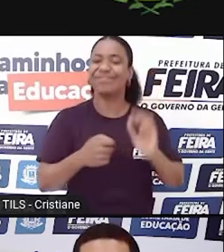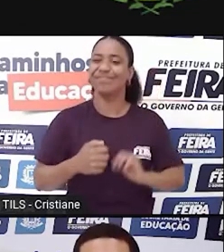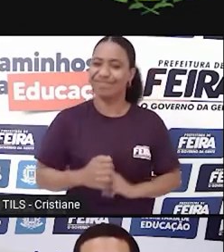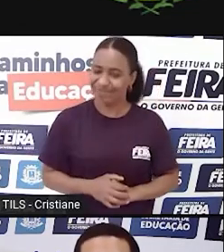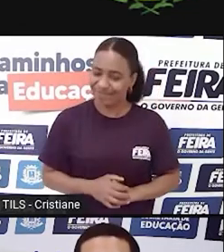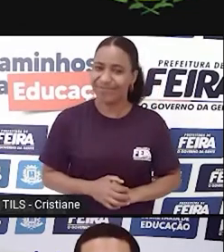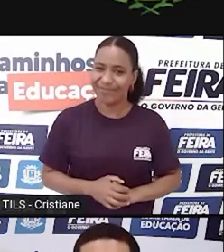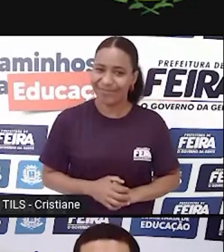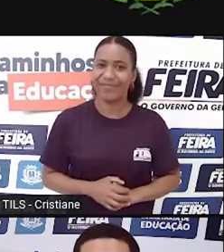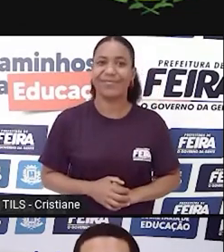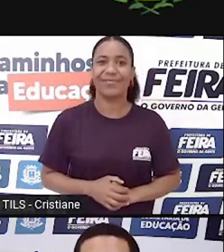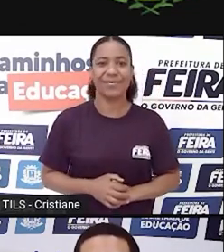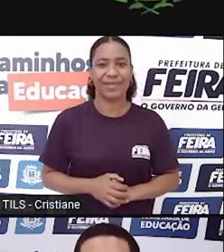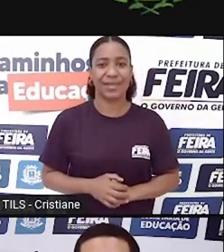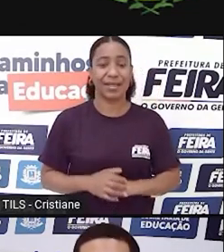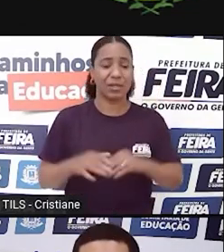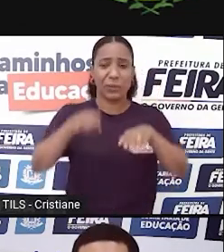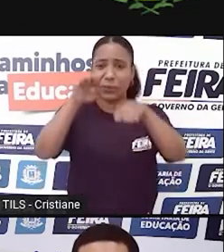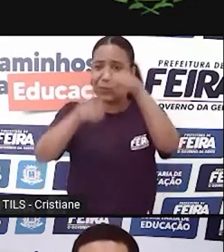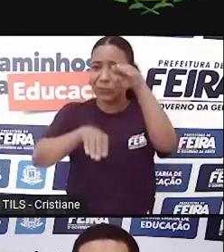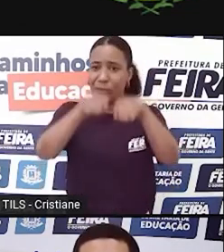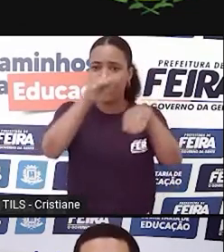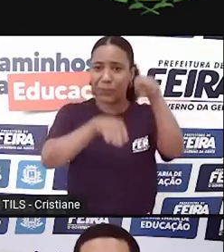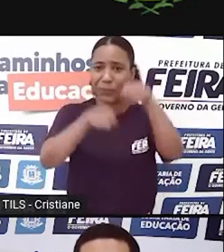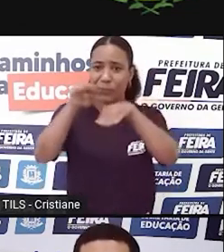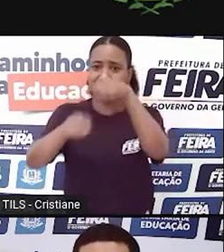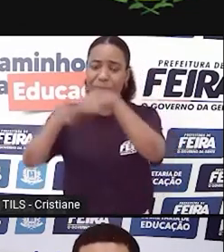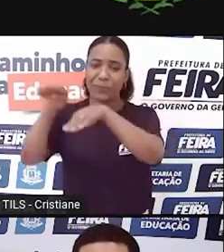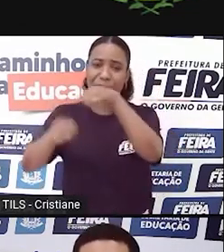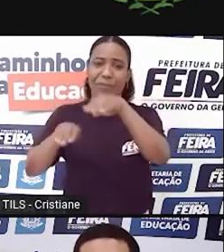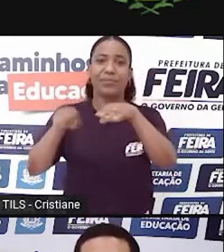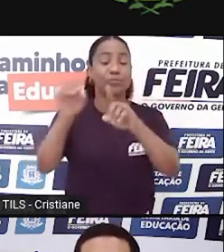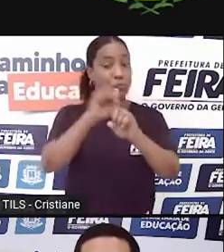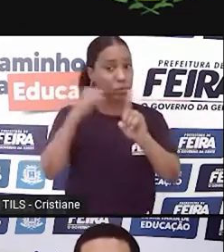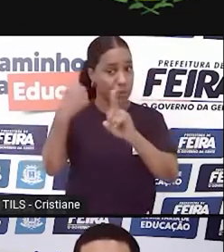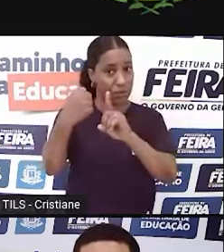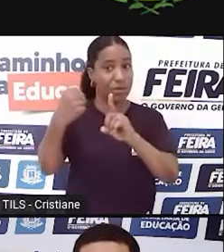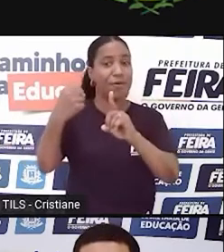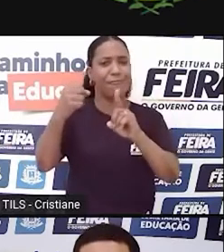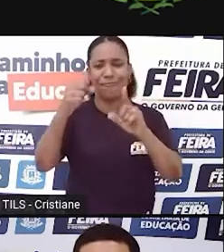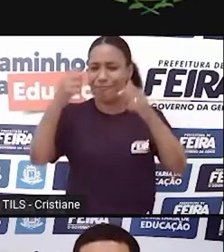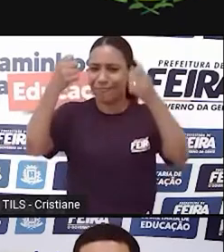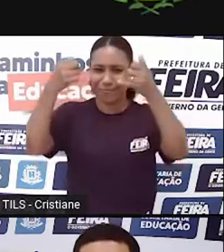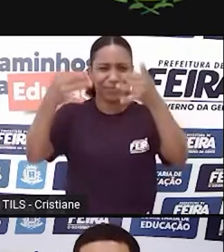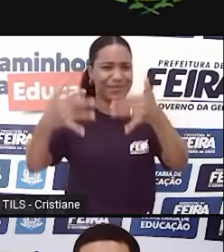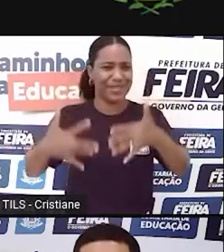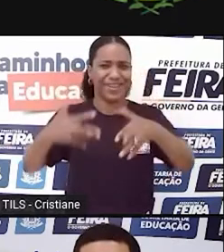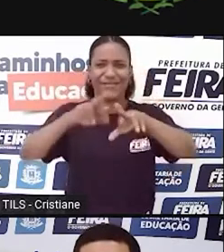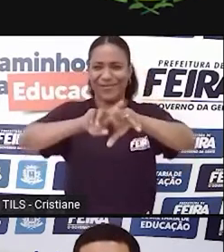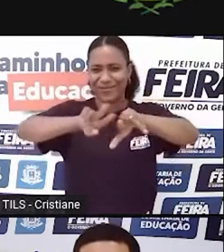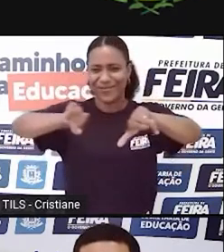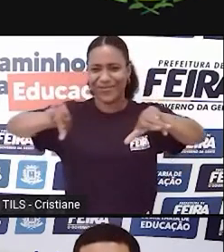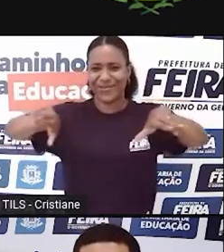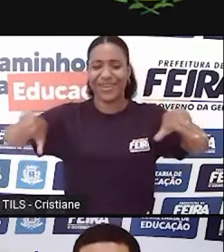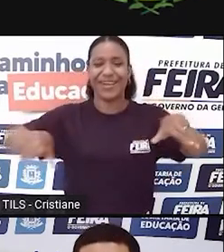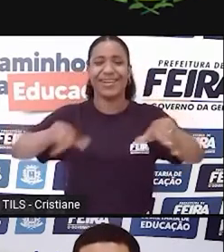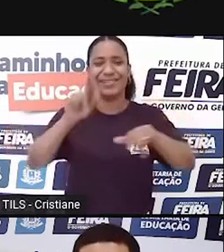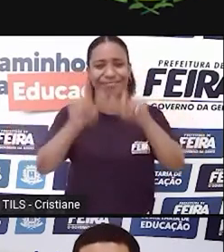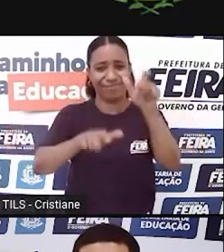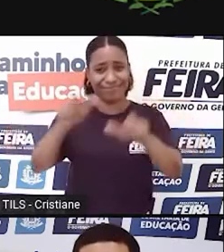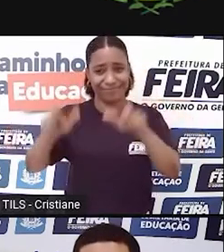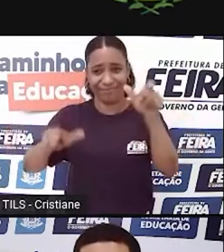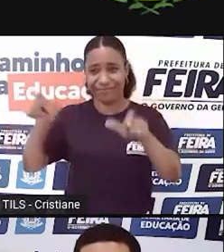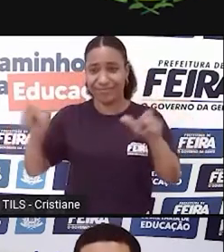desigualdade, de todas as formas, né? Enfim, são autores que a gente não pode negar,